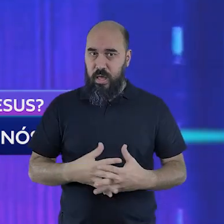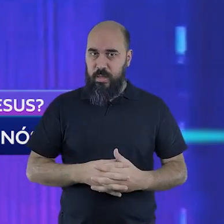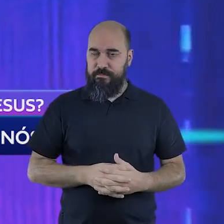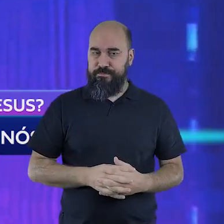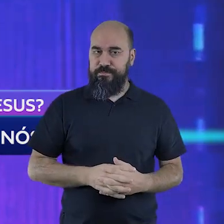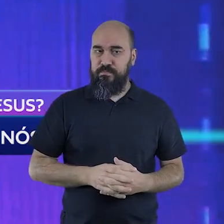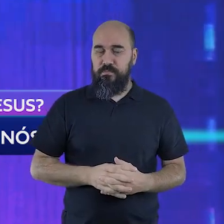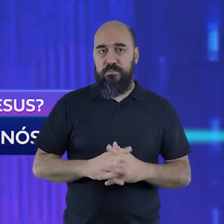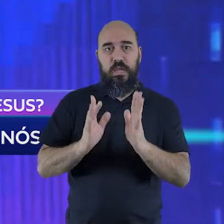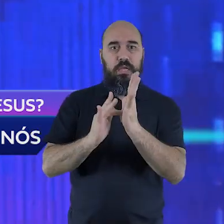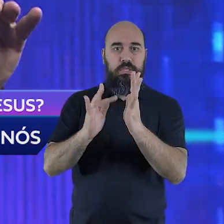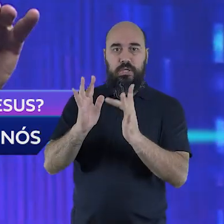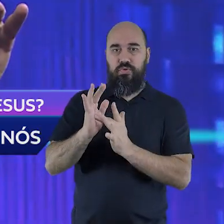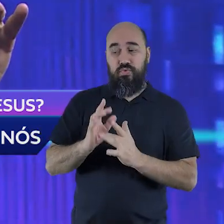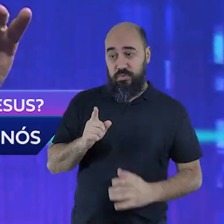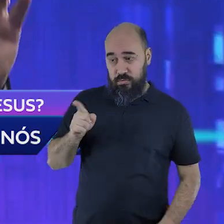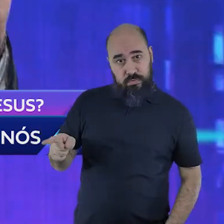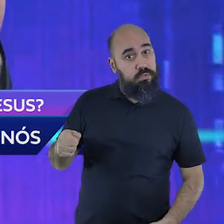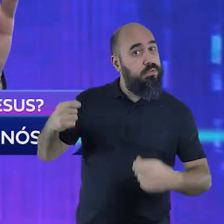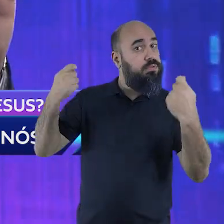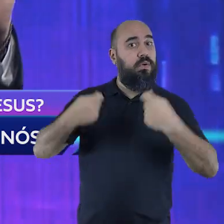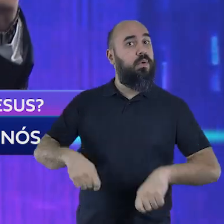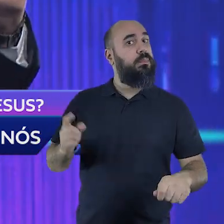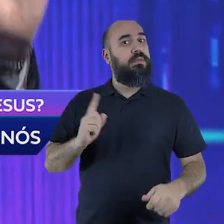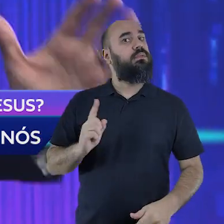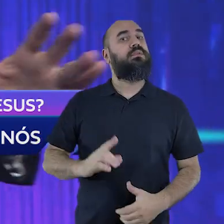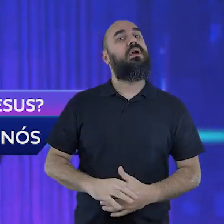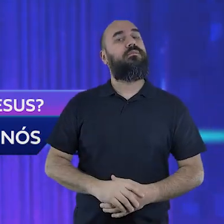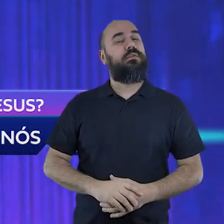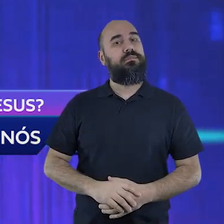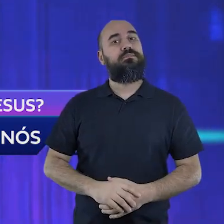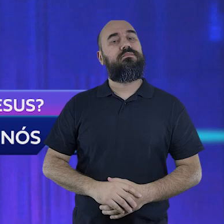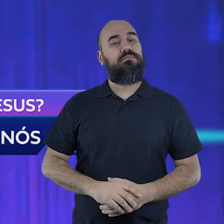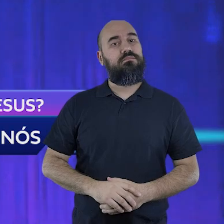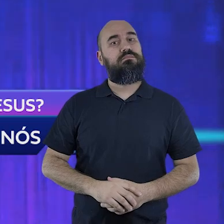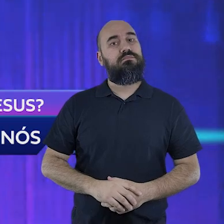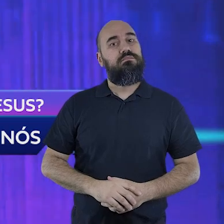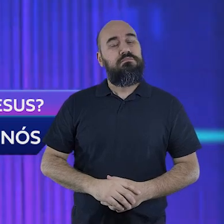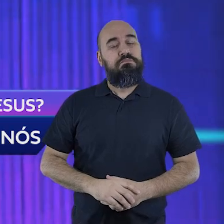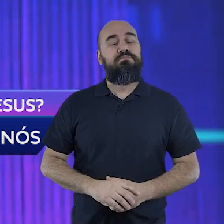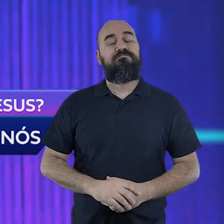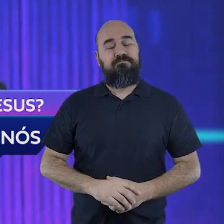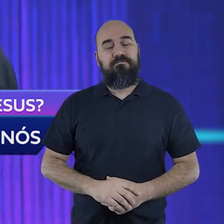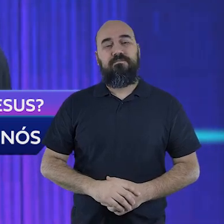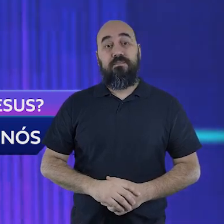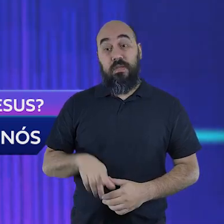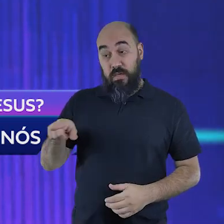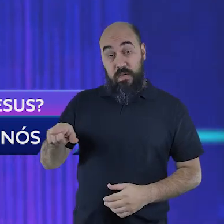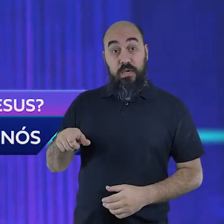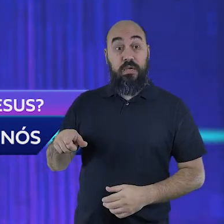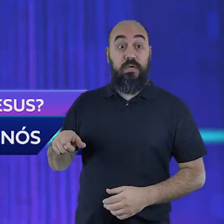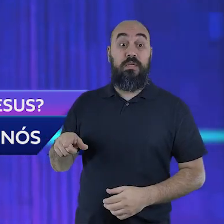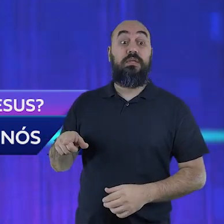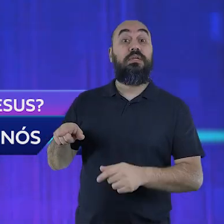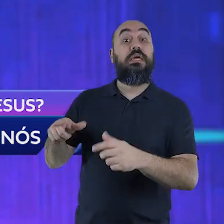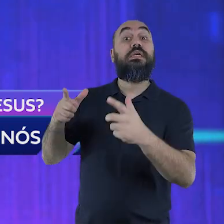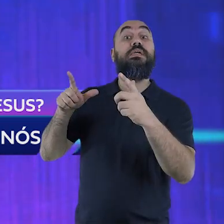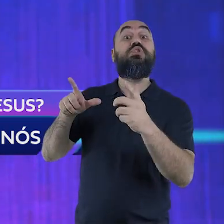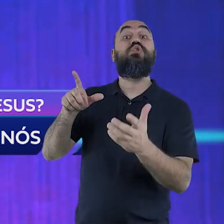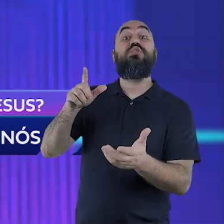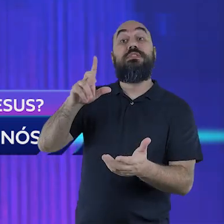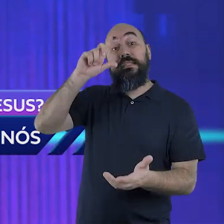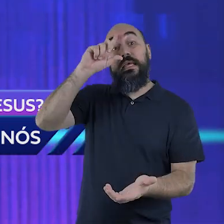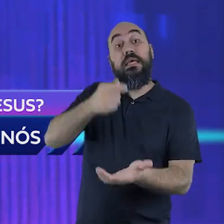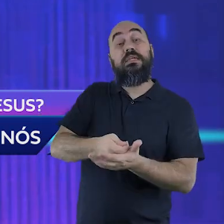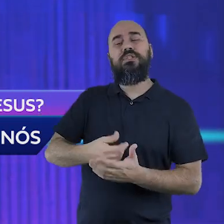Jesus não precisava passar por nada disso. Ele passou porque